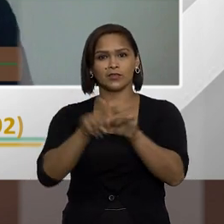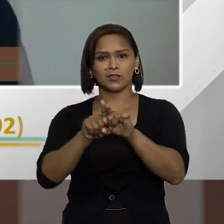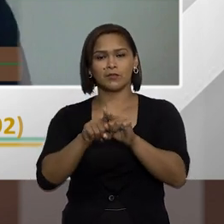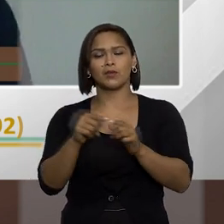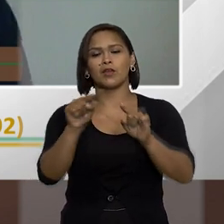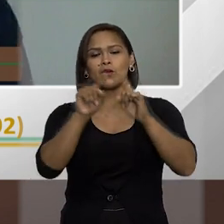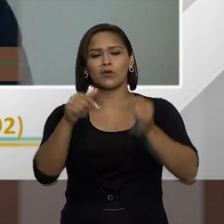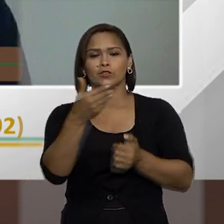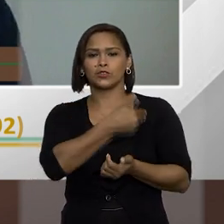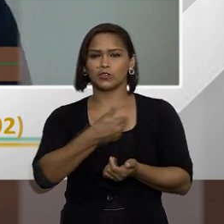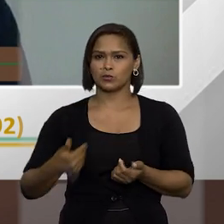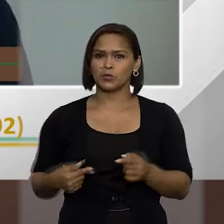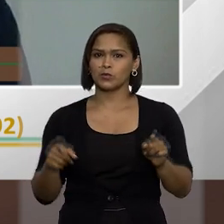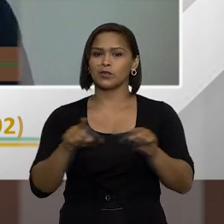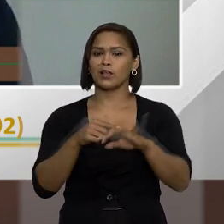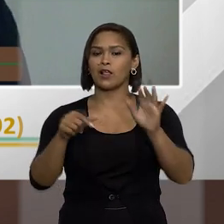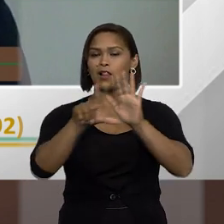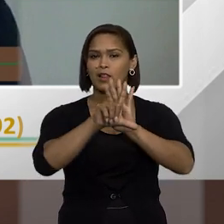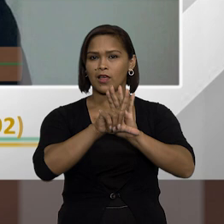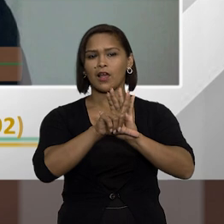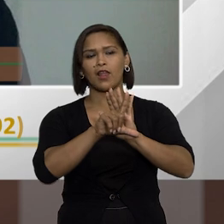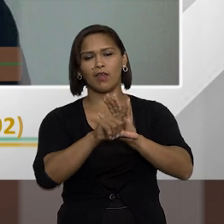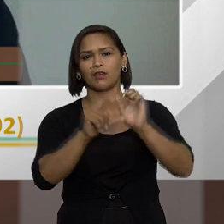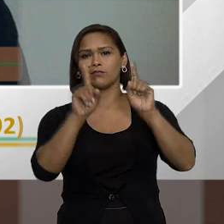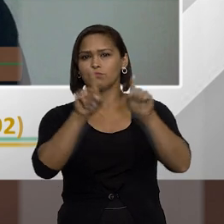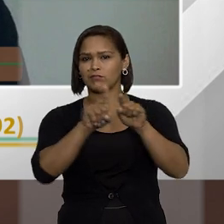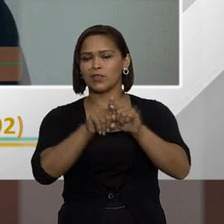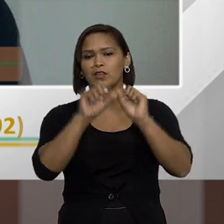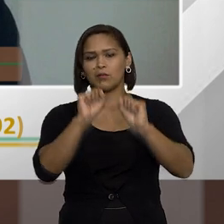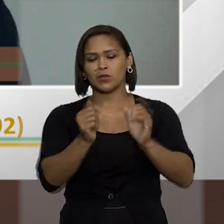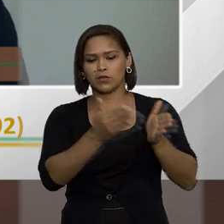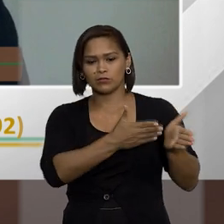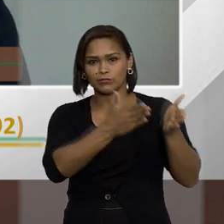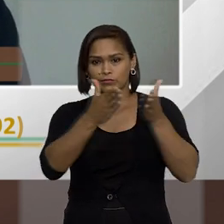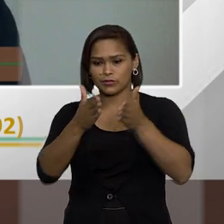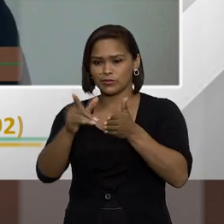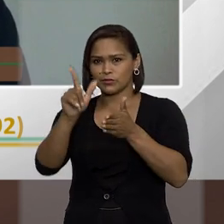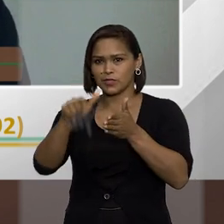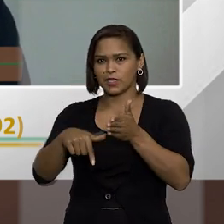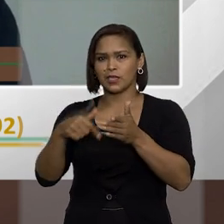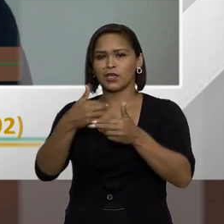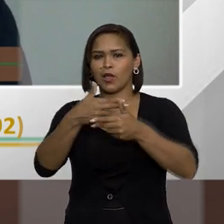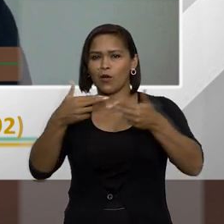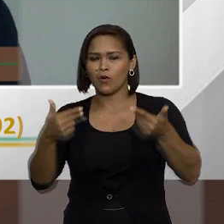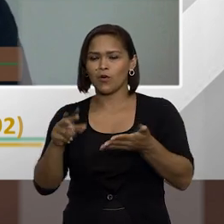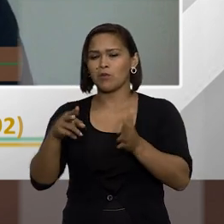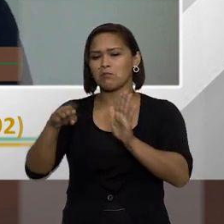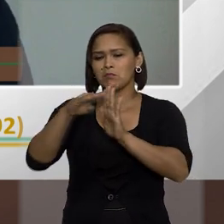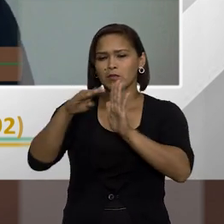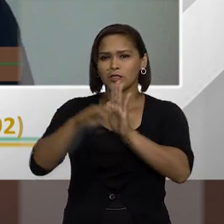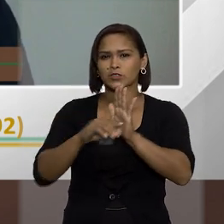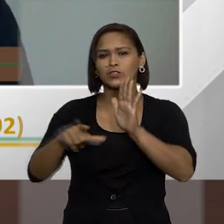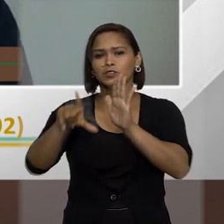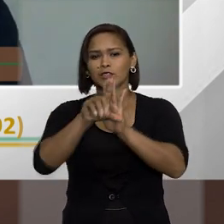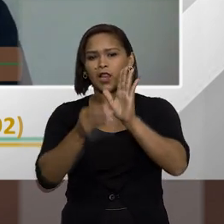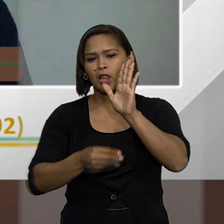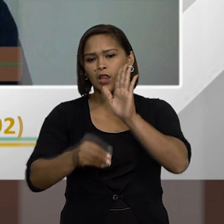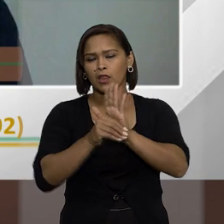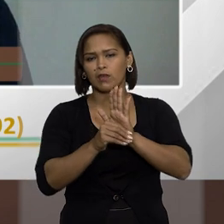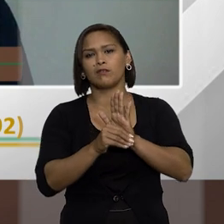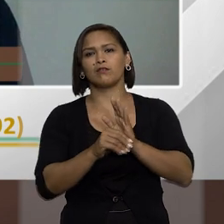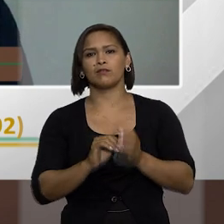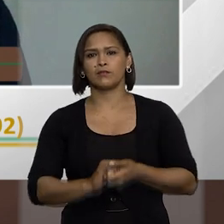seria um agente público, aos olhos da lei de improbidade, então ele poderia ser destinatário, em alguma medida, das sanções